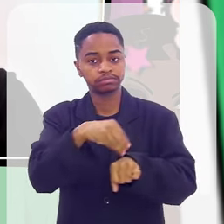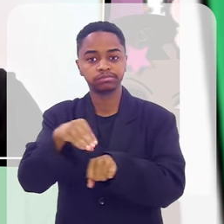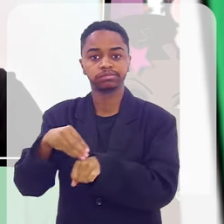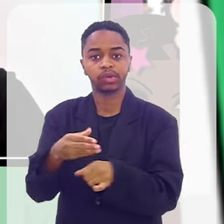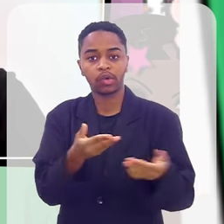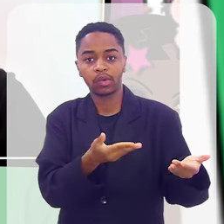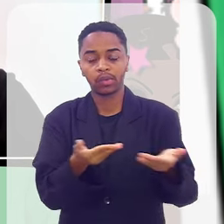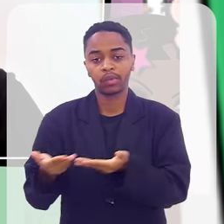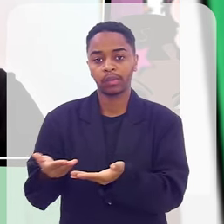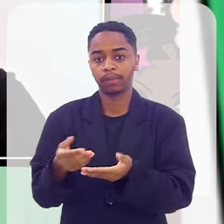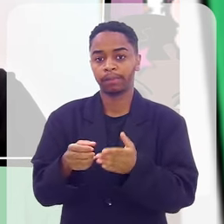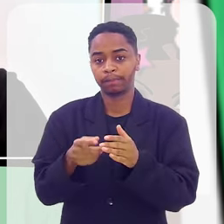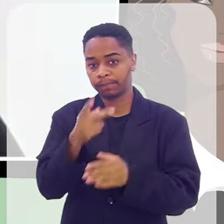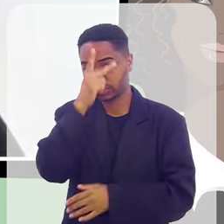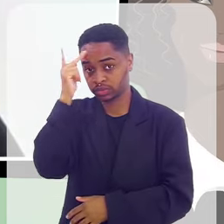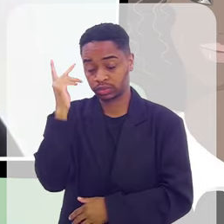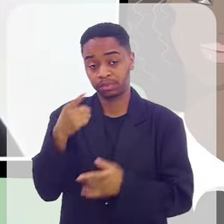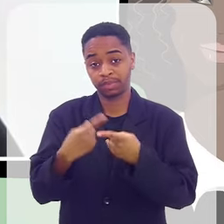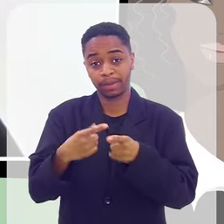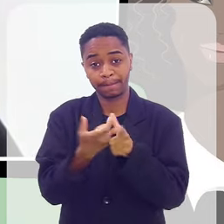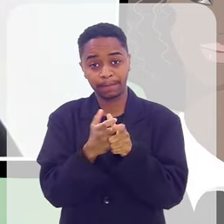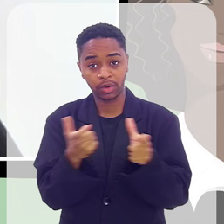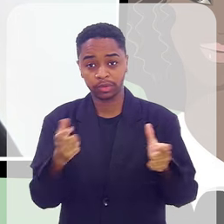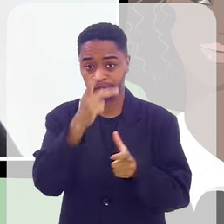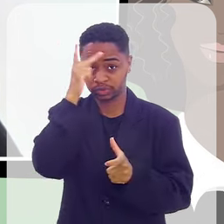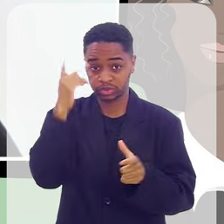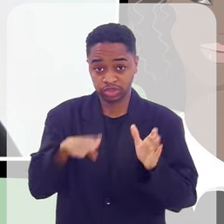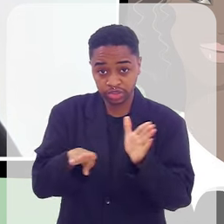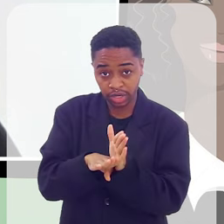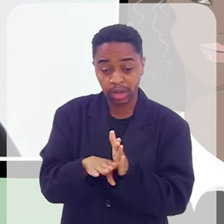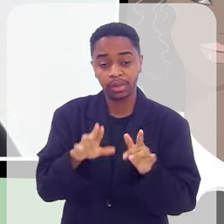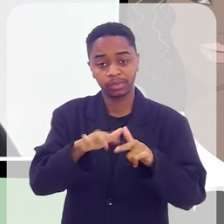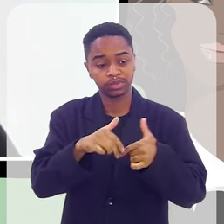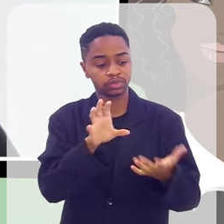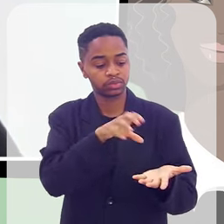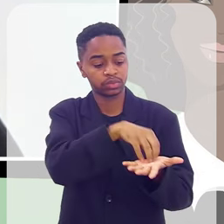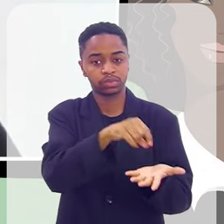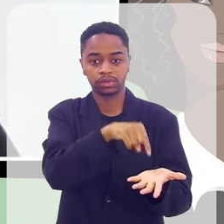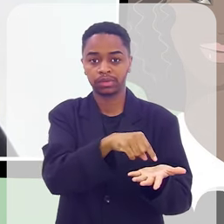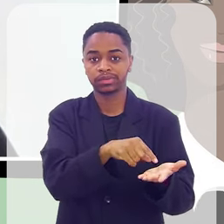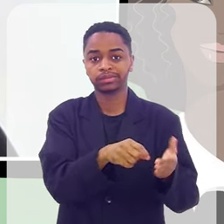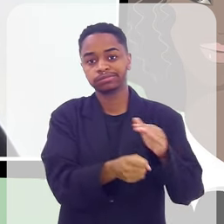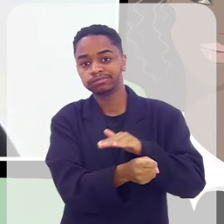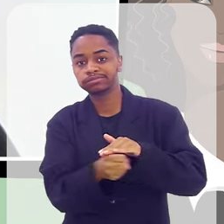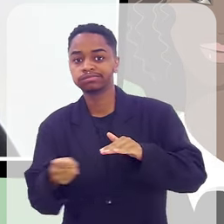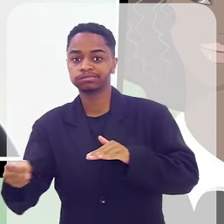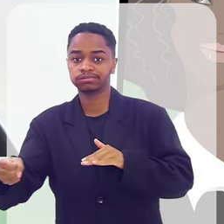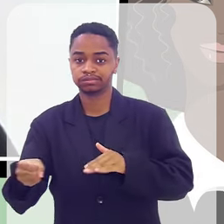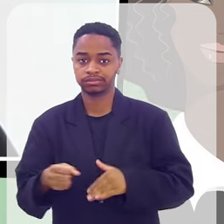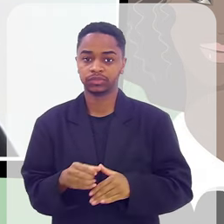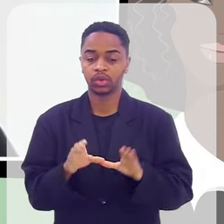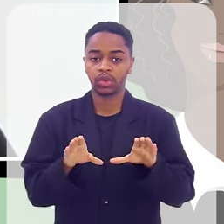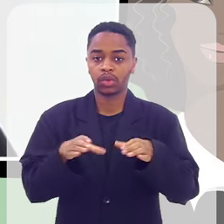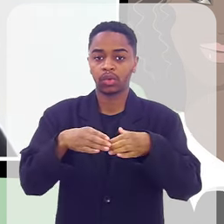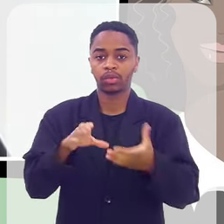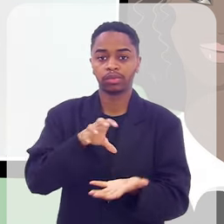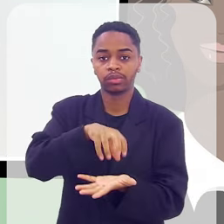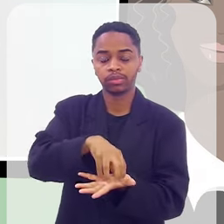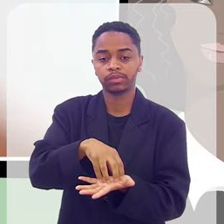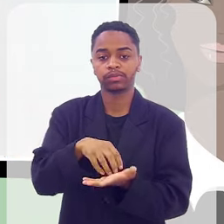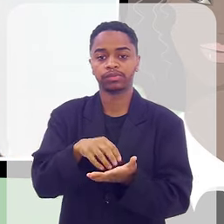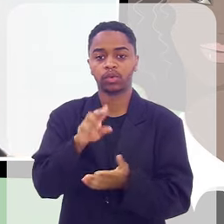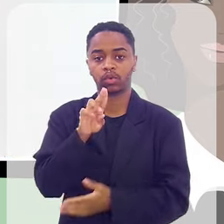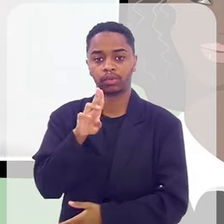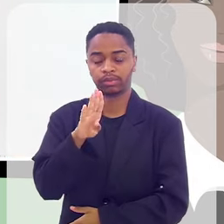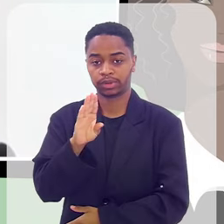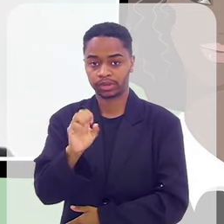bastante pacientes para a gente. Hoje, a maioria dos pacientes que chegam para nós vem caminhar por eles, das clínicas da família. Então,